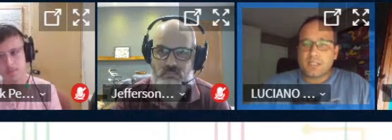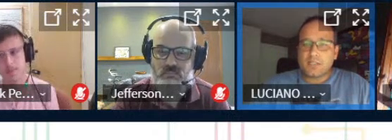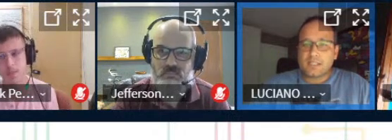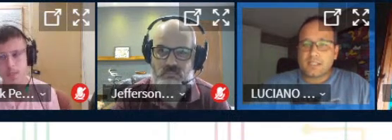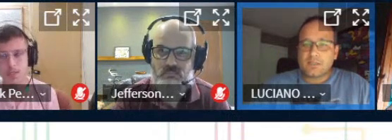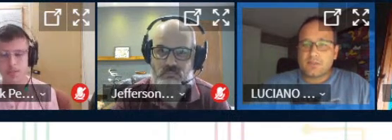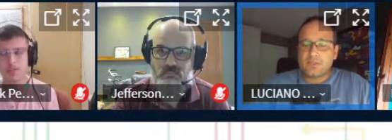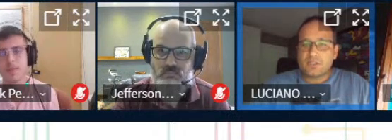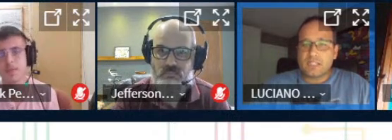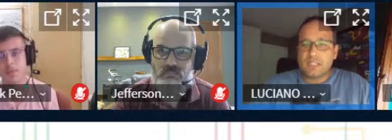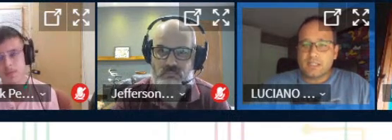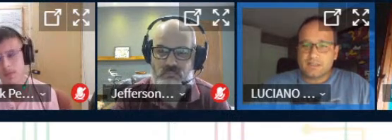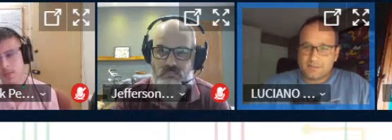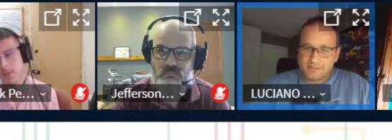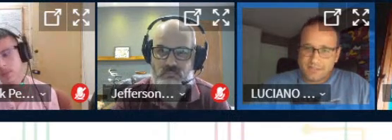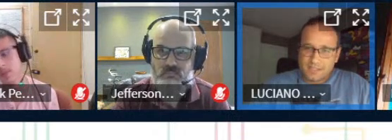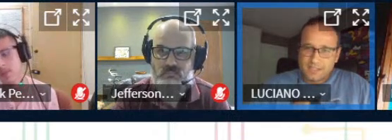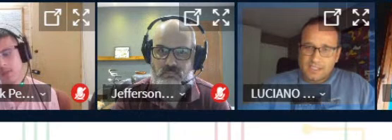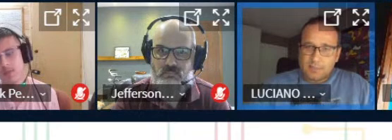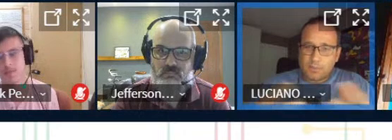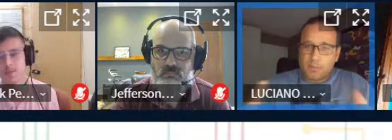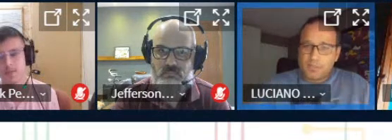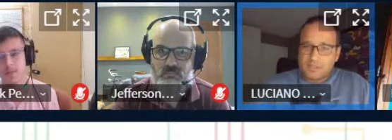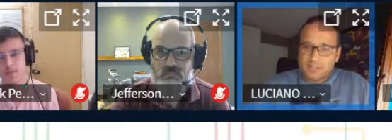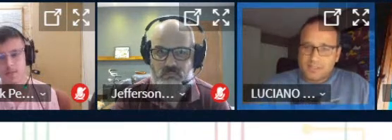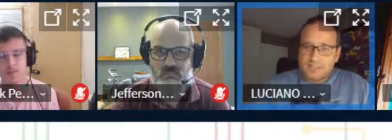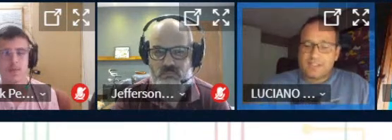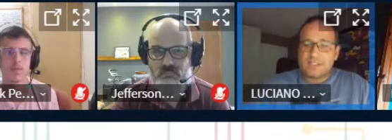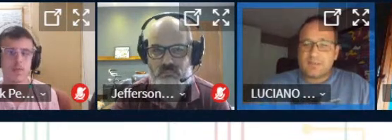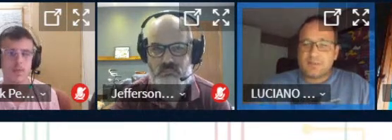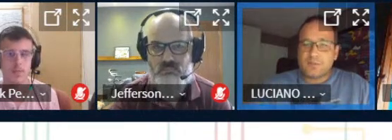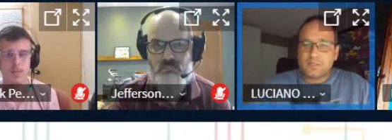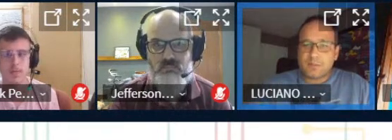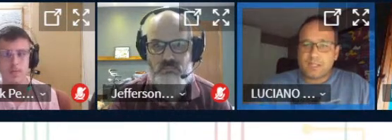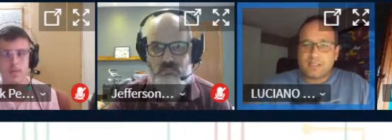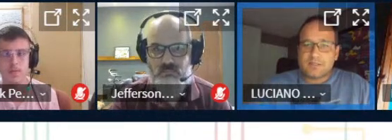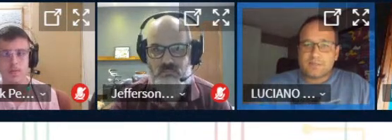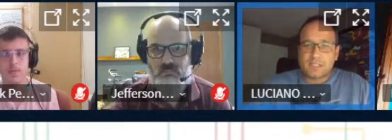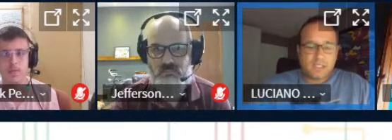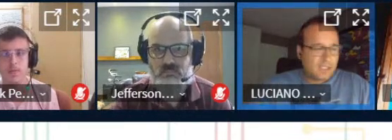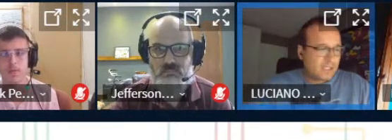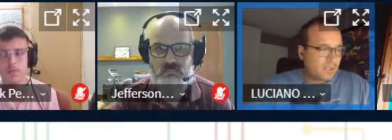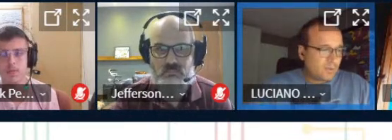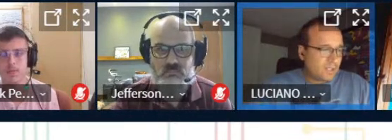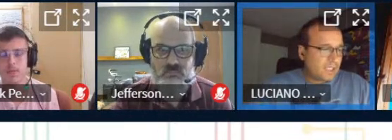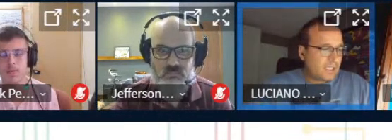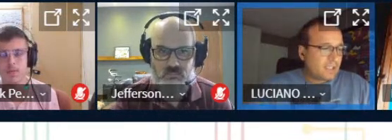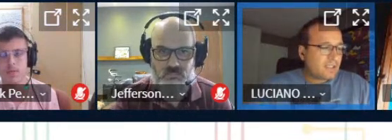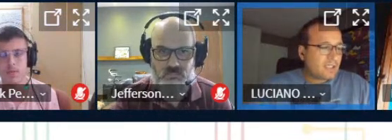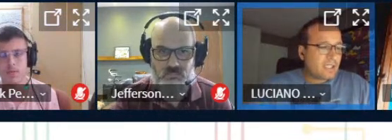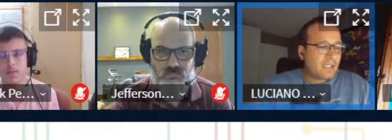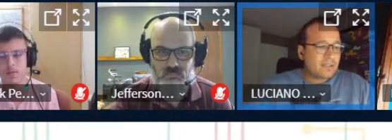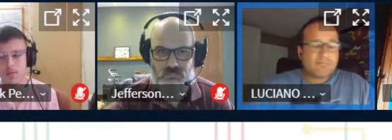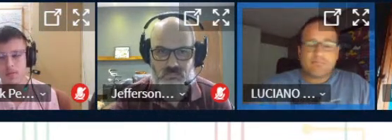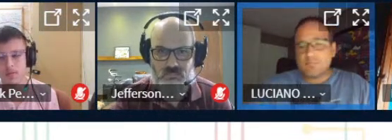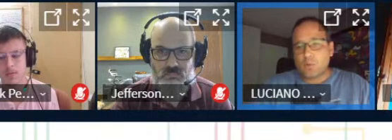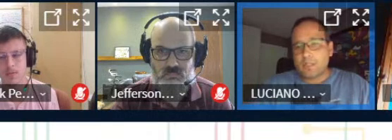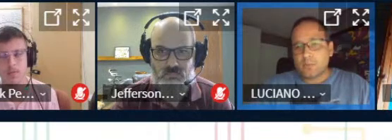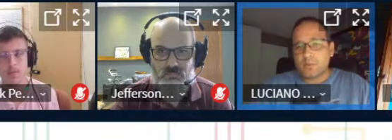sobre a dificuldade que está sendo de gerir as propostas e desenvolver os trabalhos. Então, Dereck,